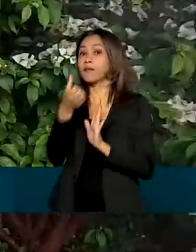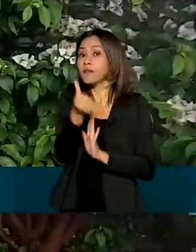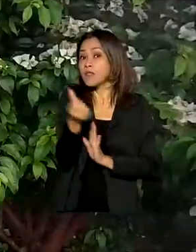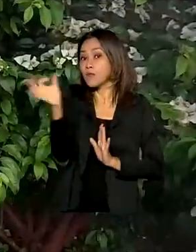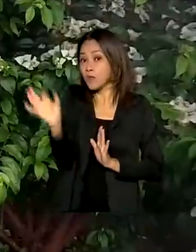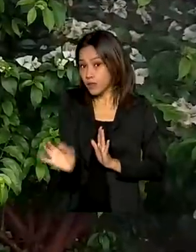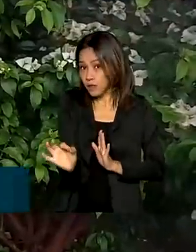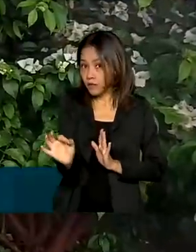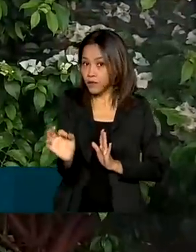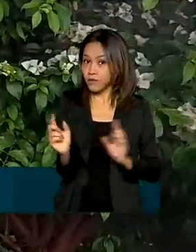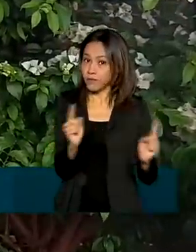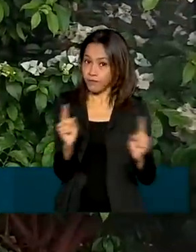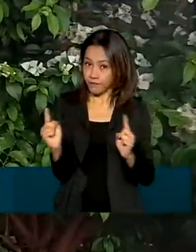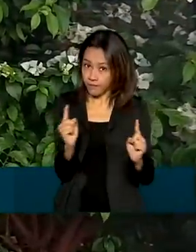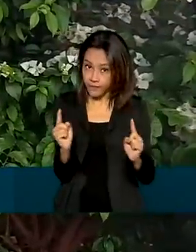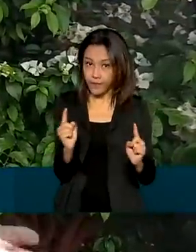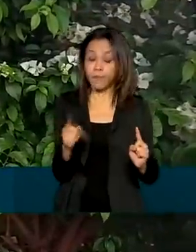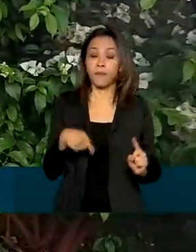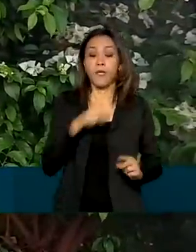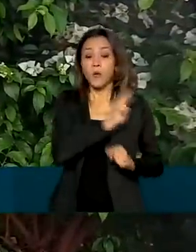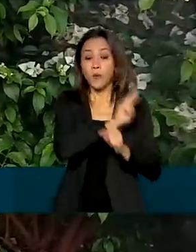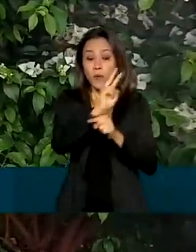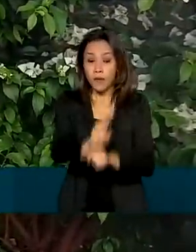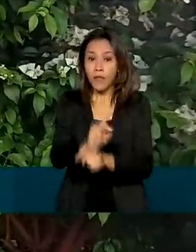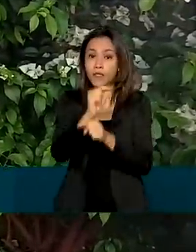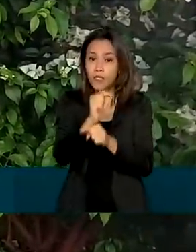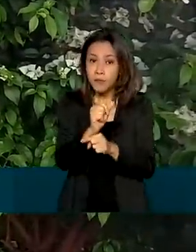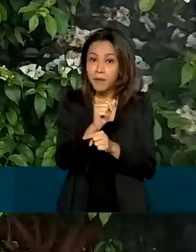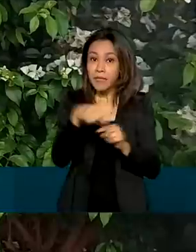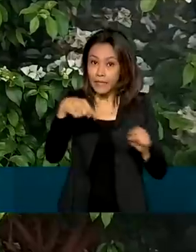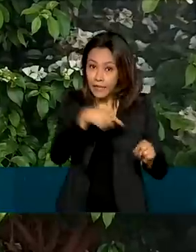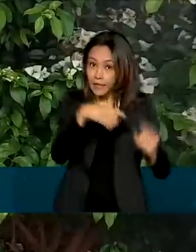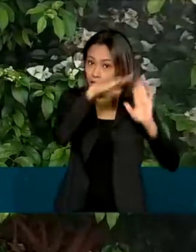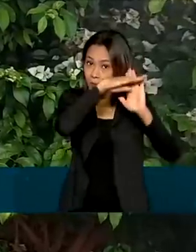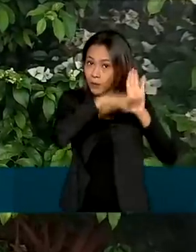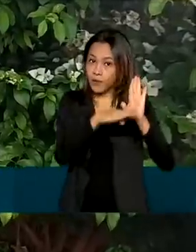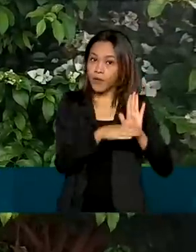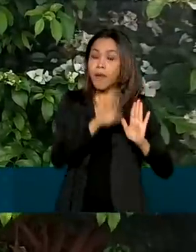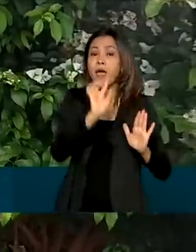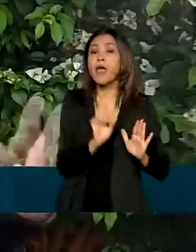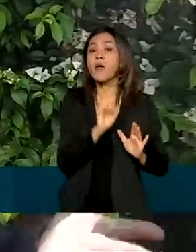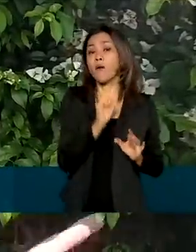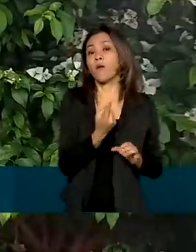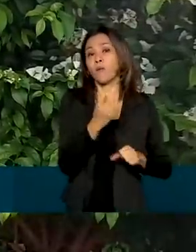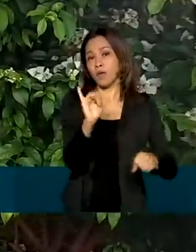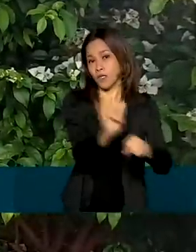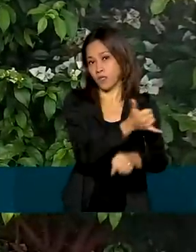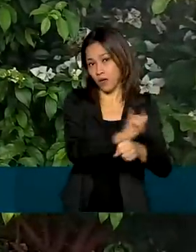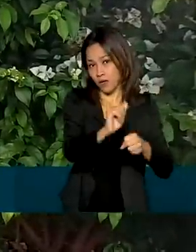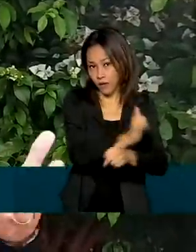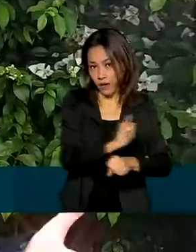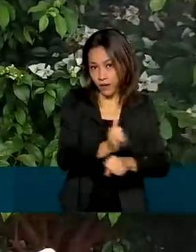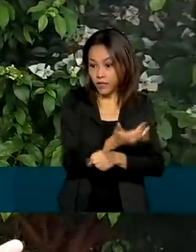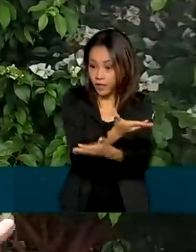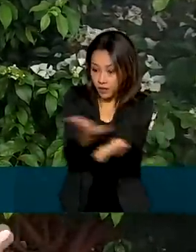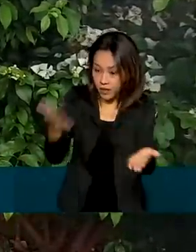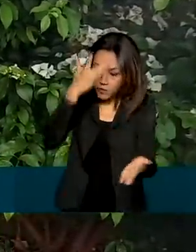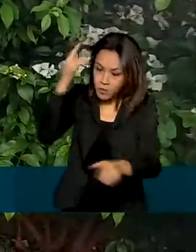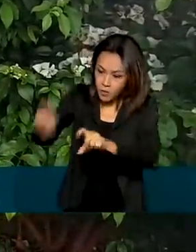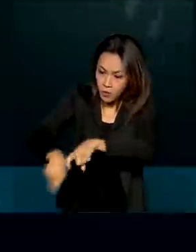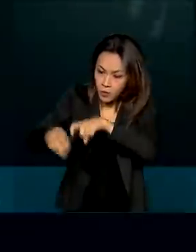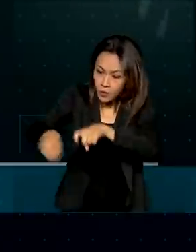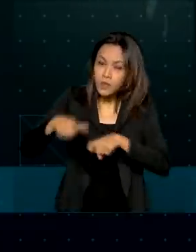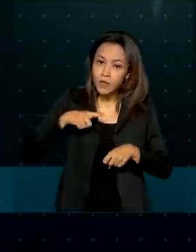Cabe ressaltar que a linha de crédito do programa ABC é apenas uma das formas que o produtor tem para adotar essas